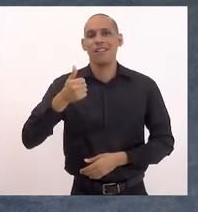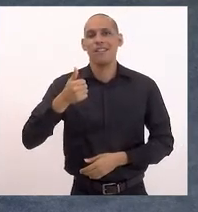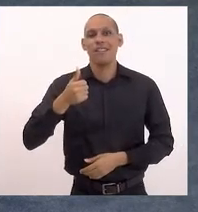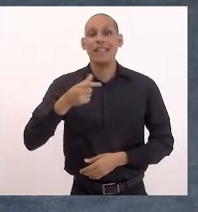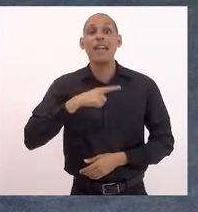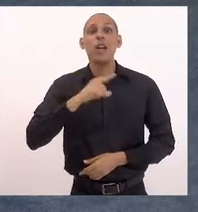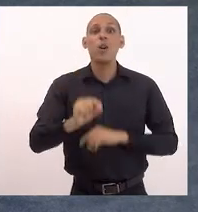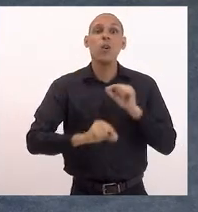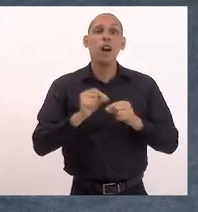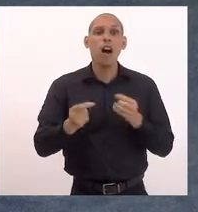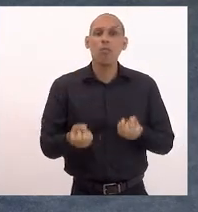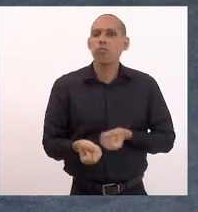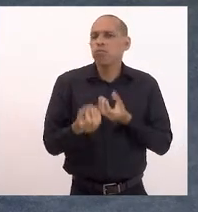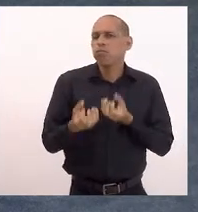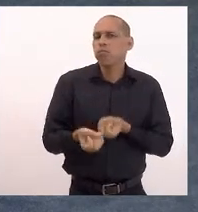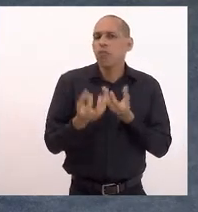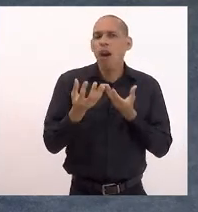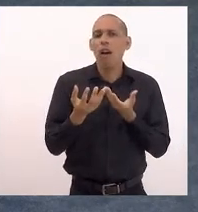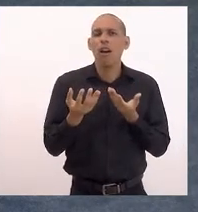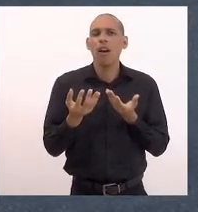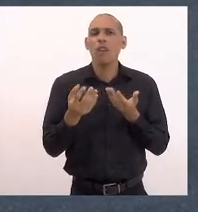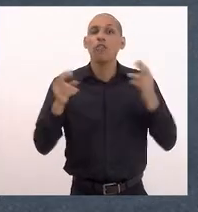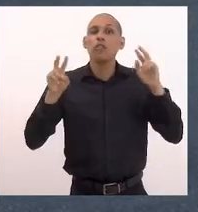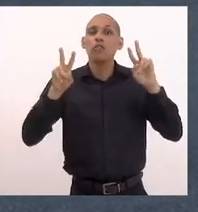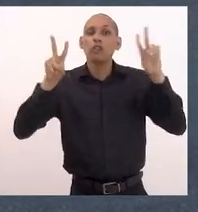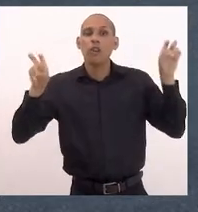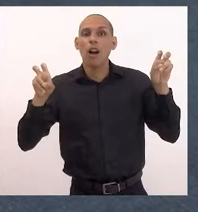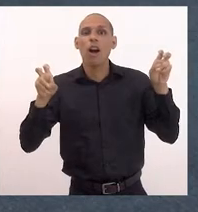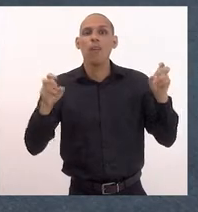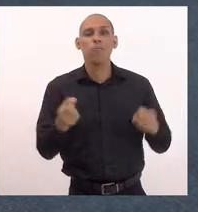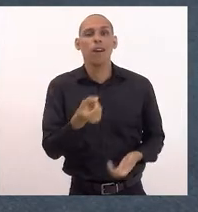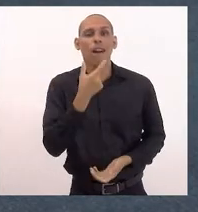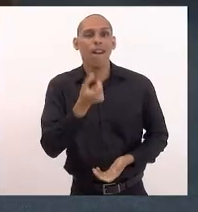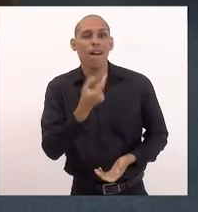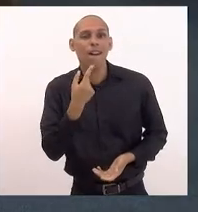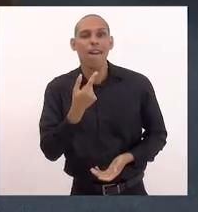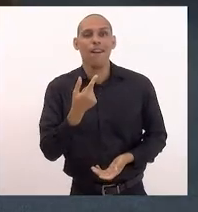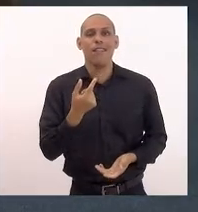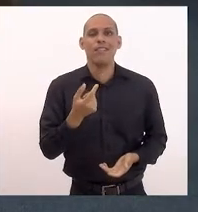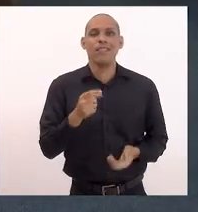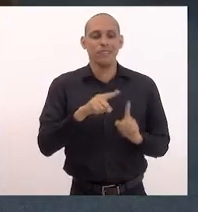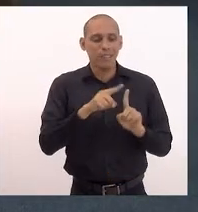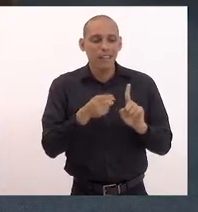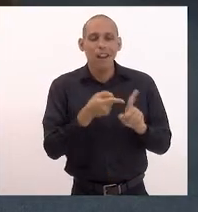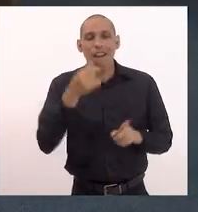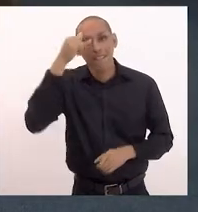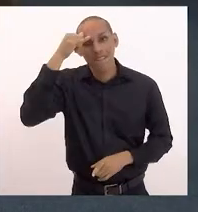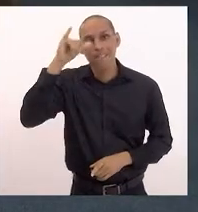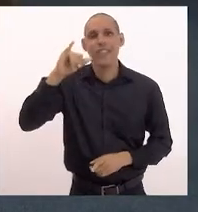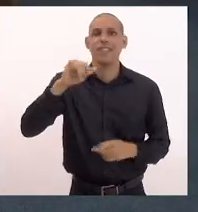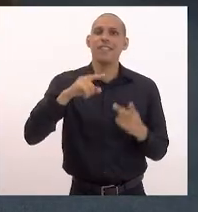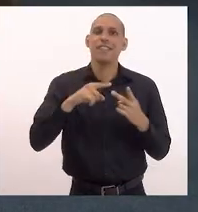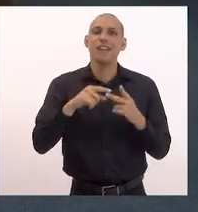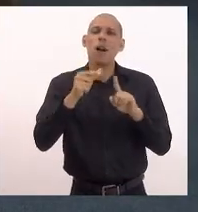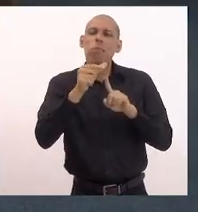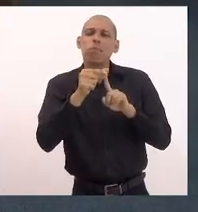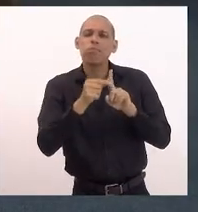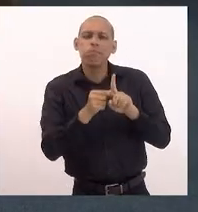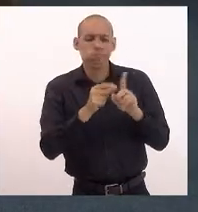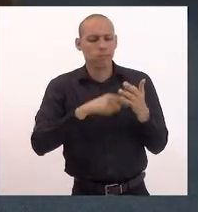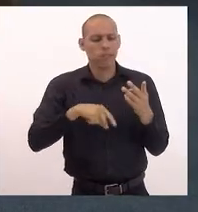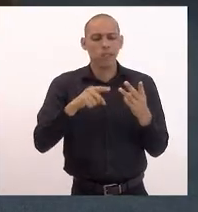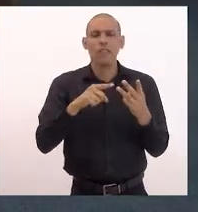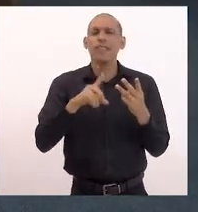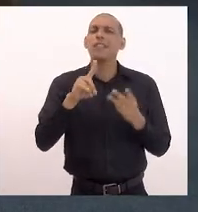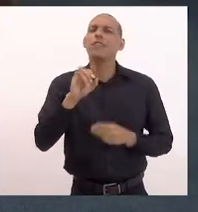sobre medicamentos, para evitar gravidez, uso de camisinha, uso